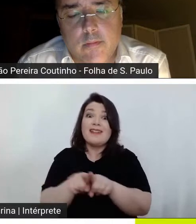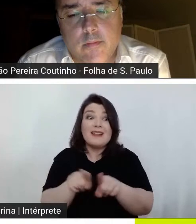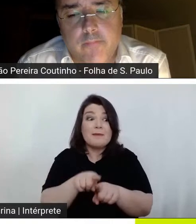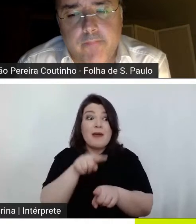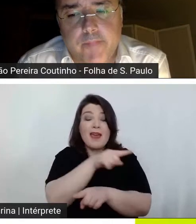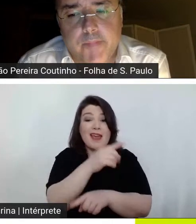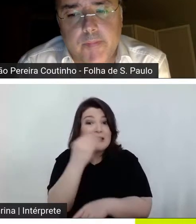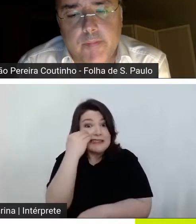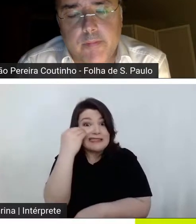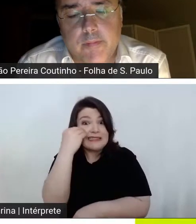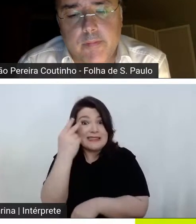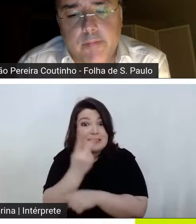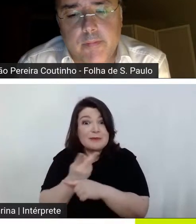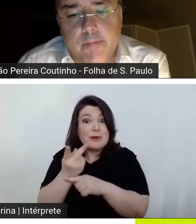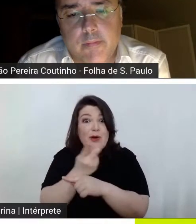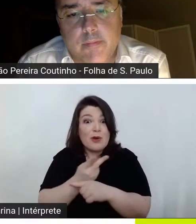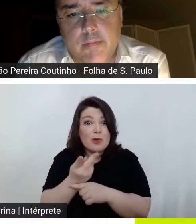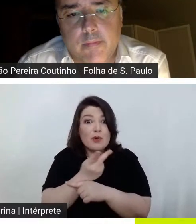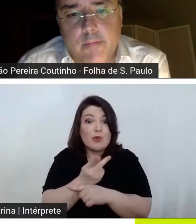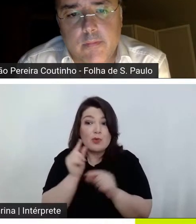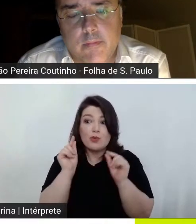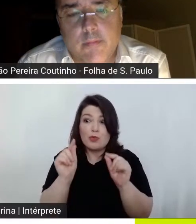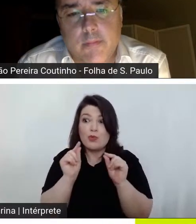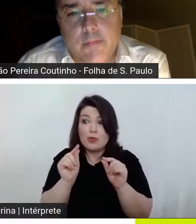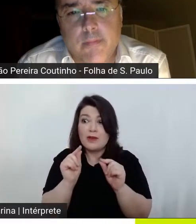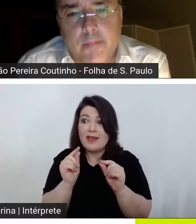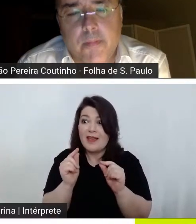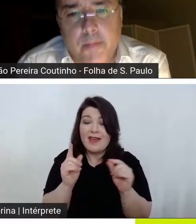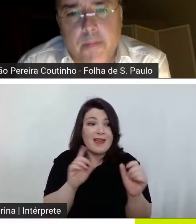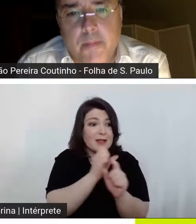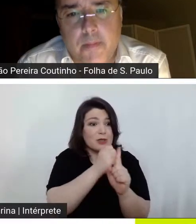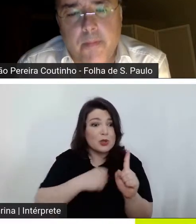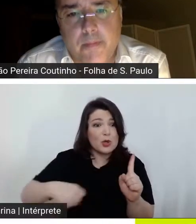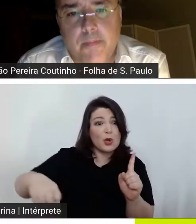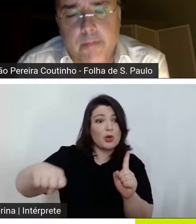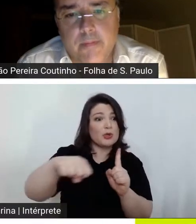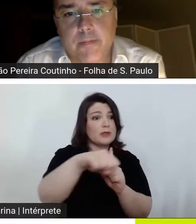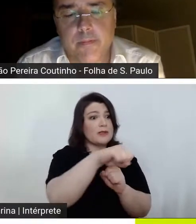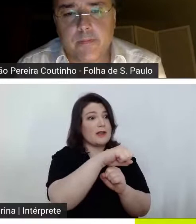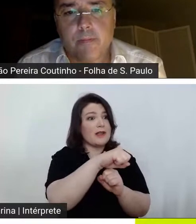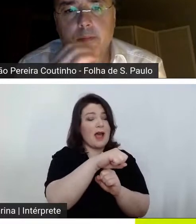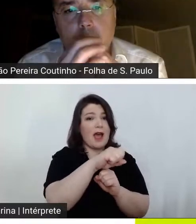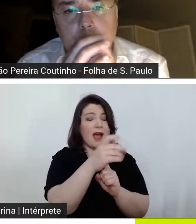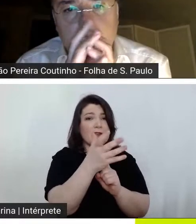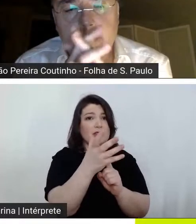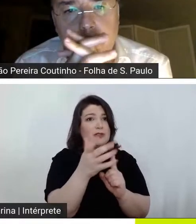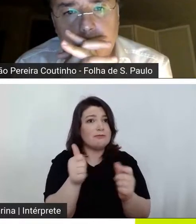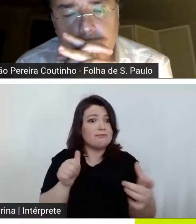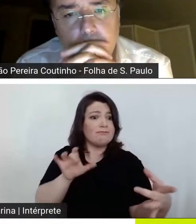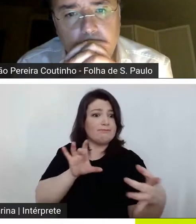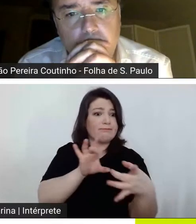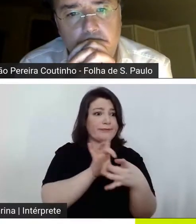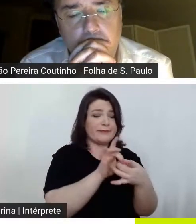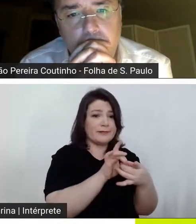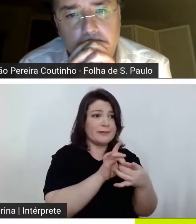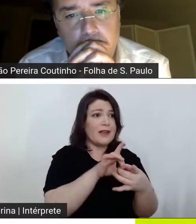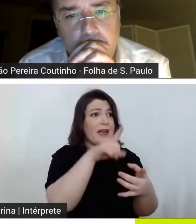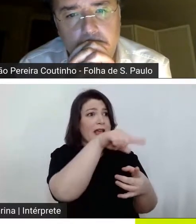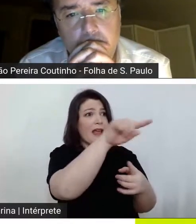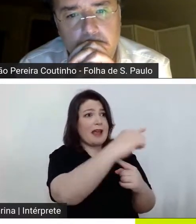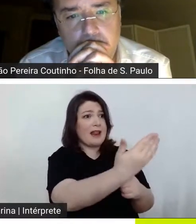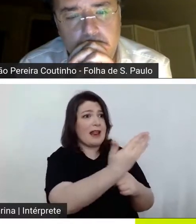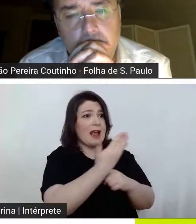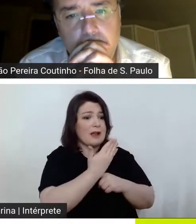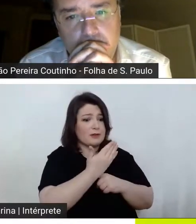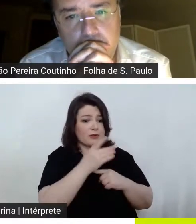de um continente de uma sociedade ou de um outro pode ajudar esse